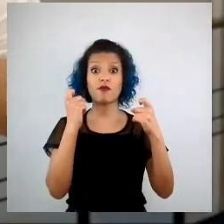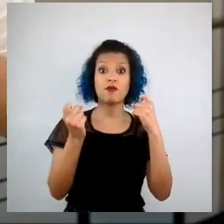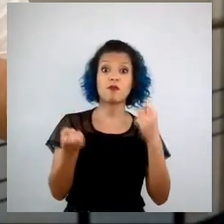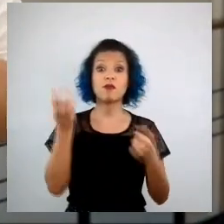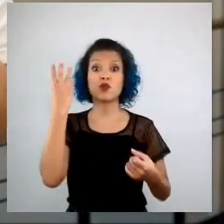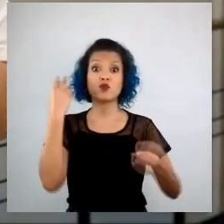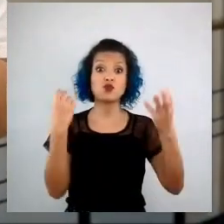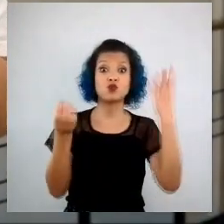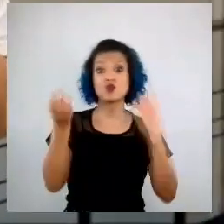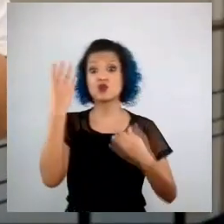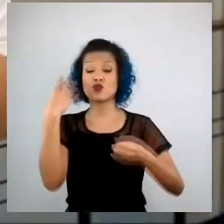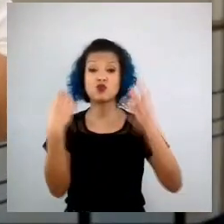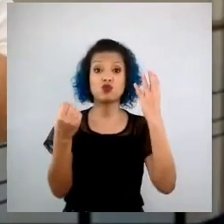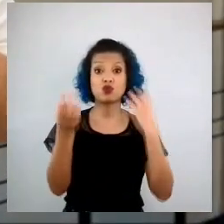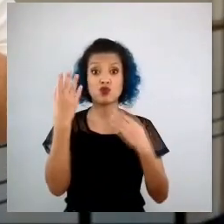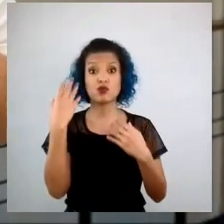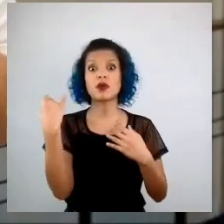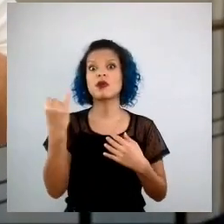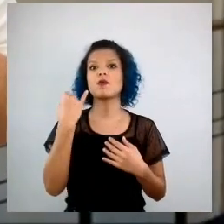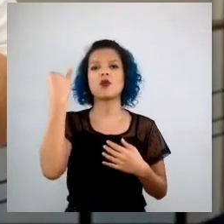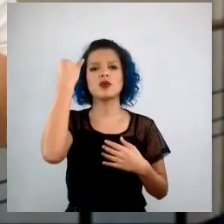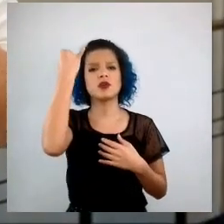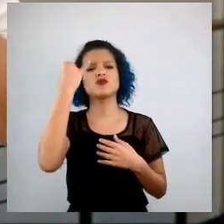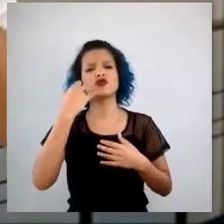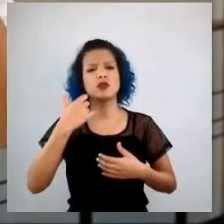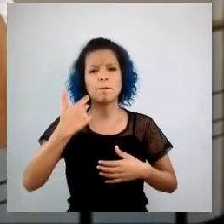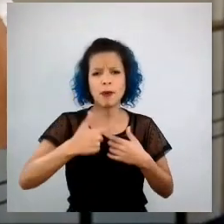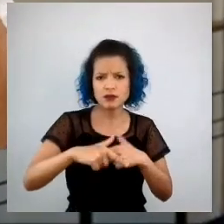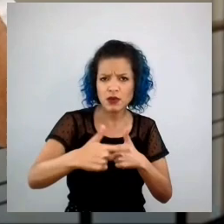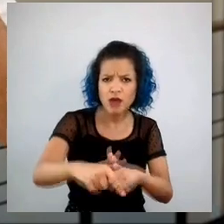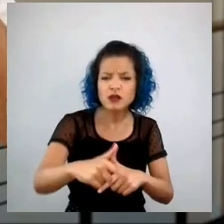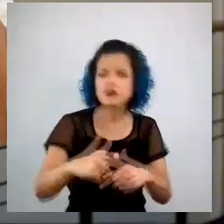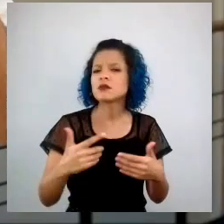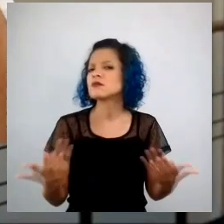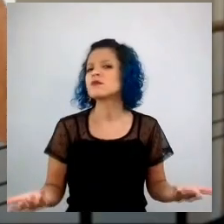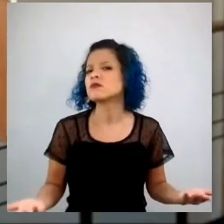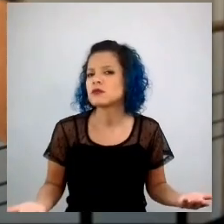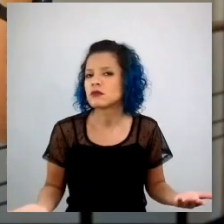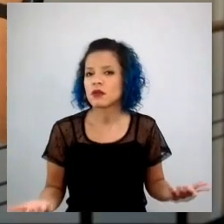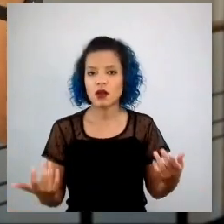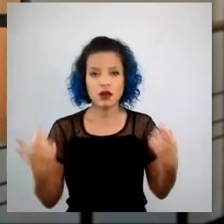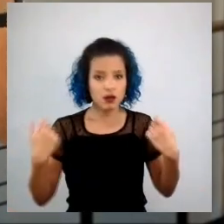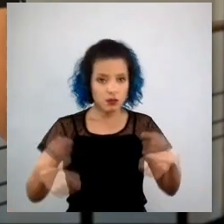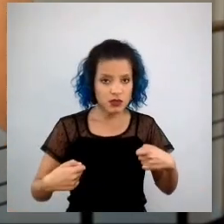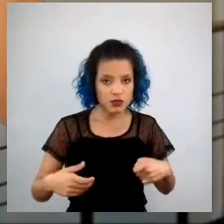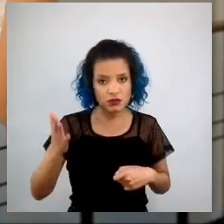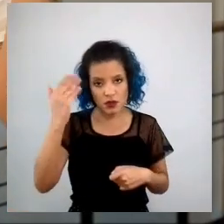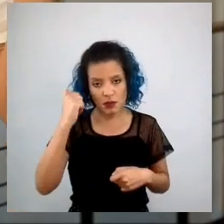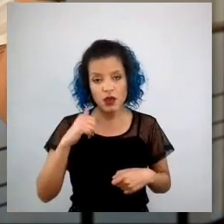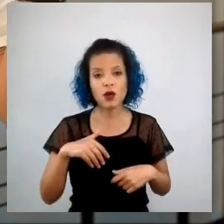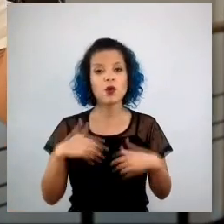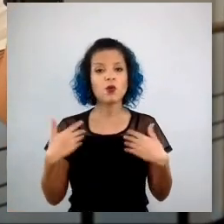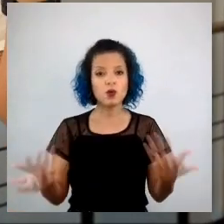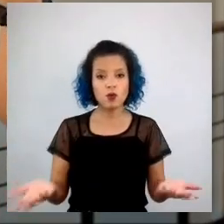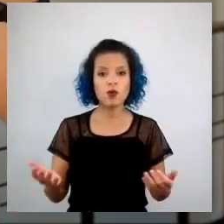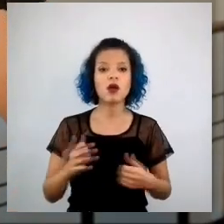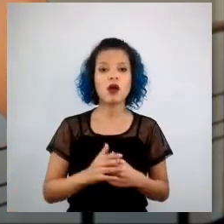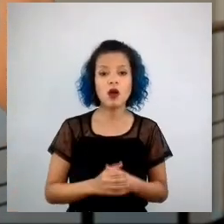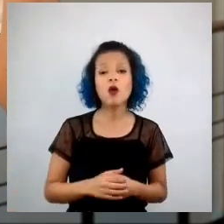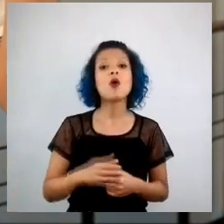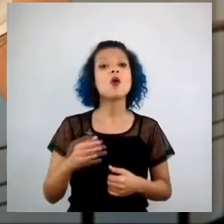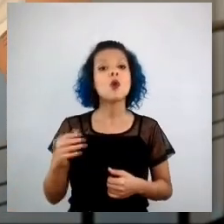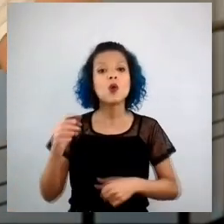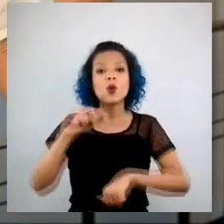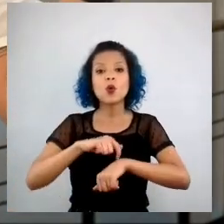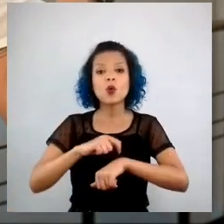constante, é você ser capaz de mapear qual é o zeitgeist, o espírito do tempo, o que